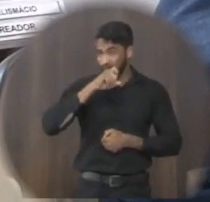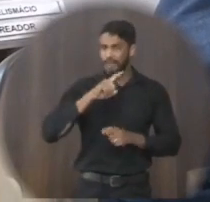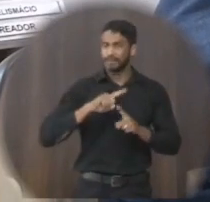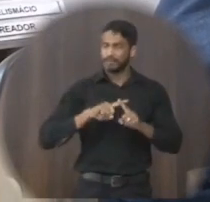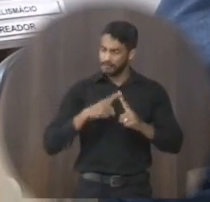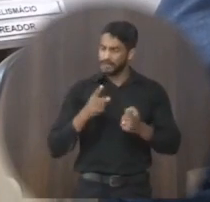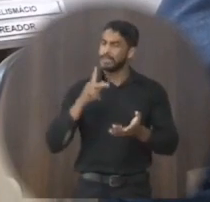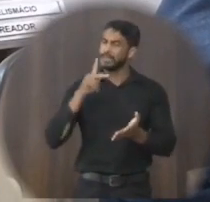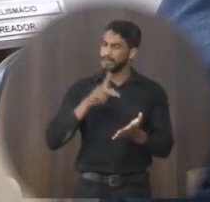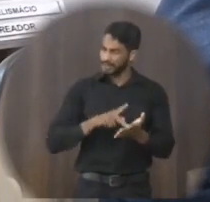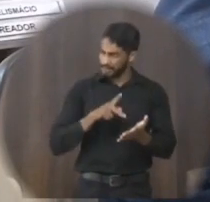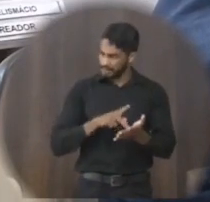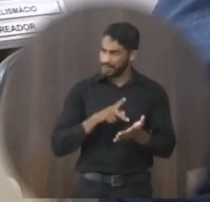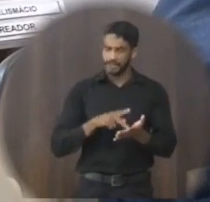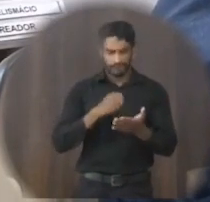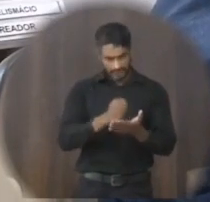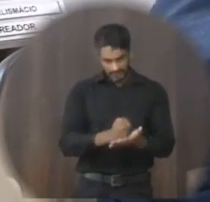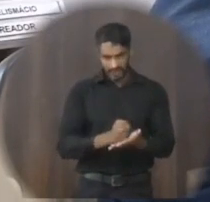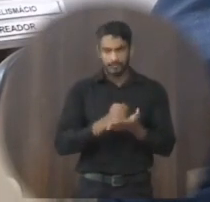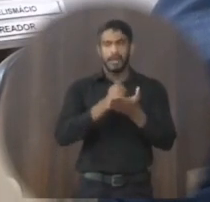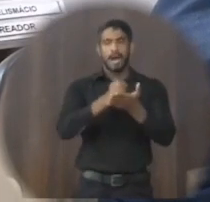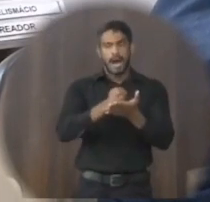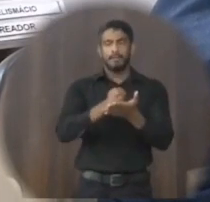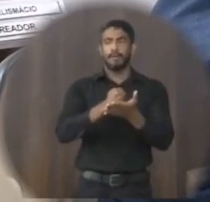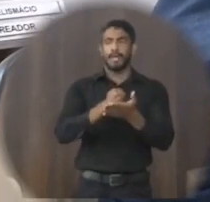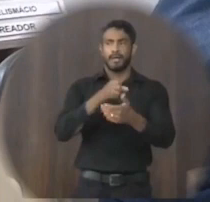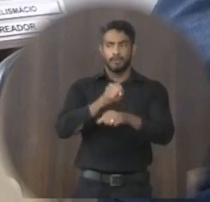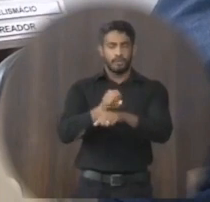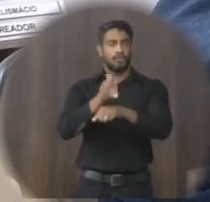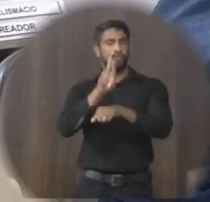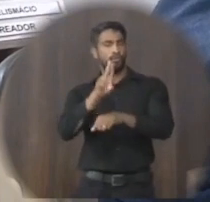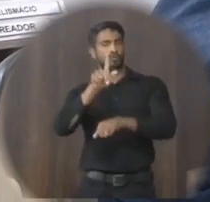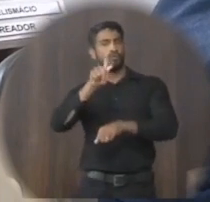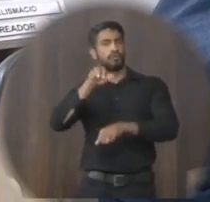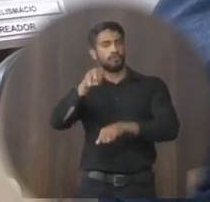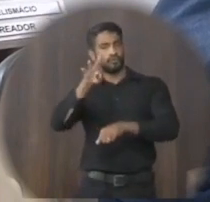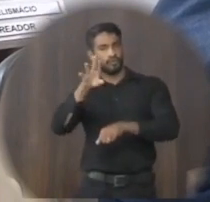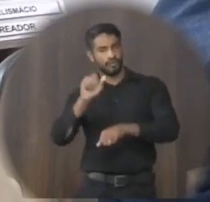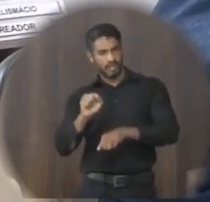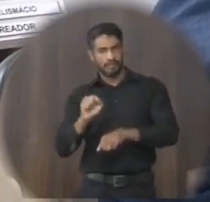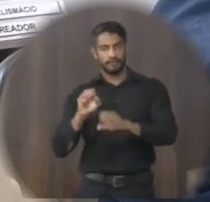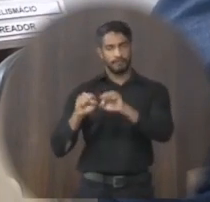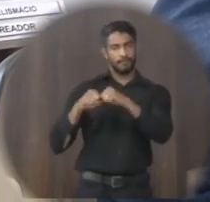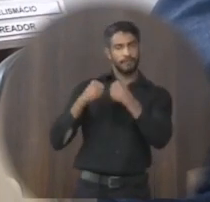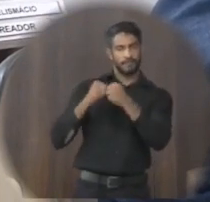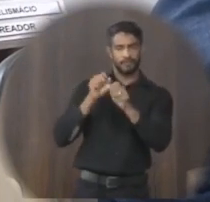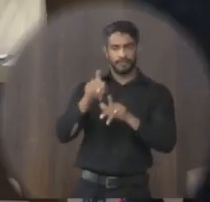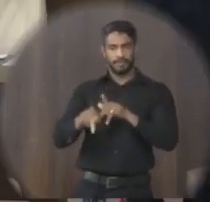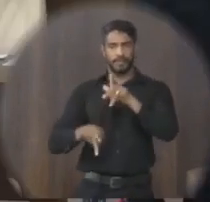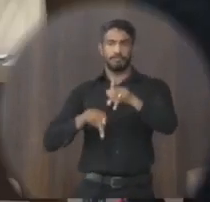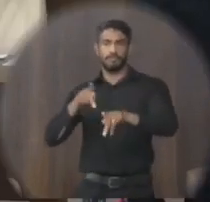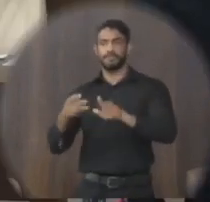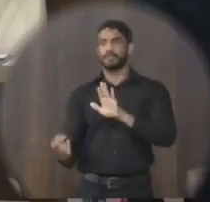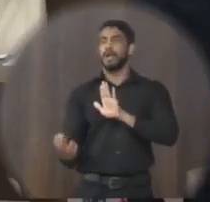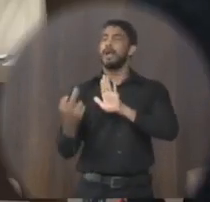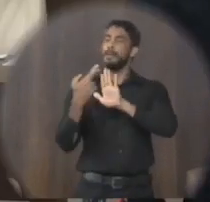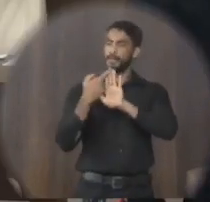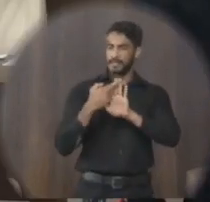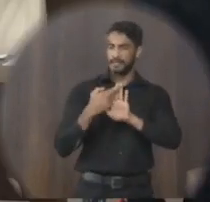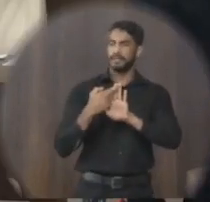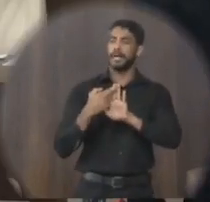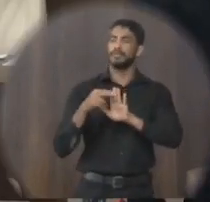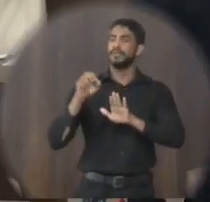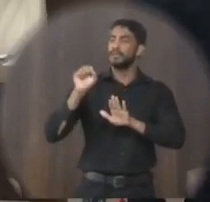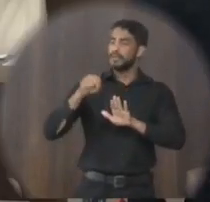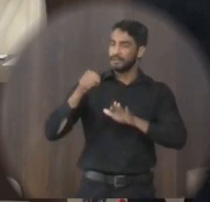tenho certeza que vocês estão muito bem amparados. O doutor Gustavo, representante da Defensoria Pública, tenho certeza que vocês estão bem representados quanto à